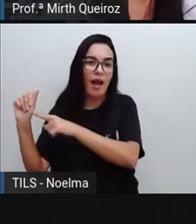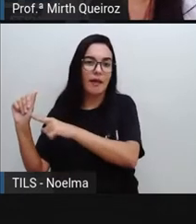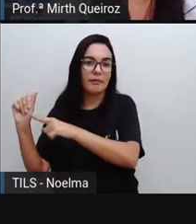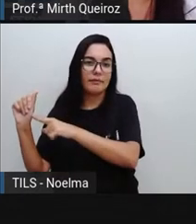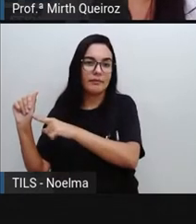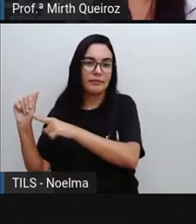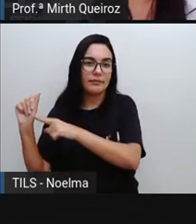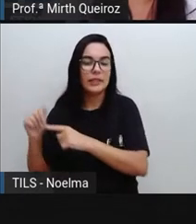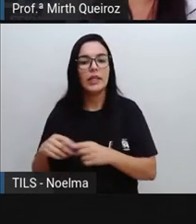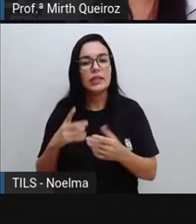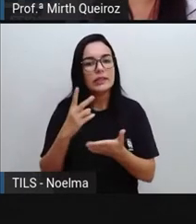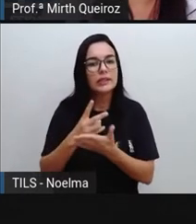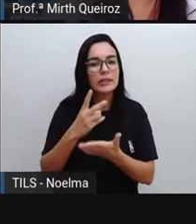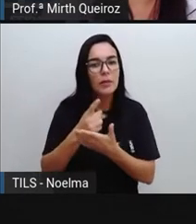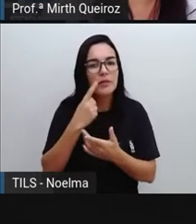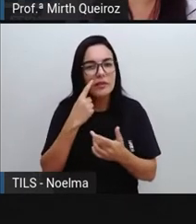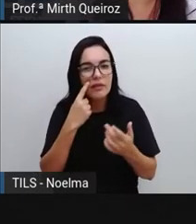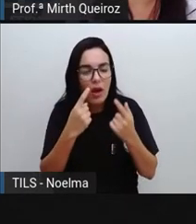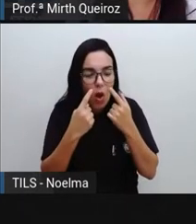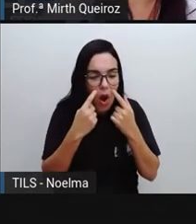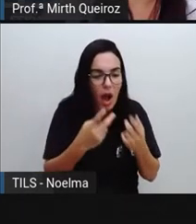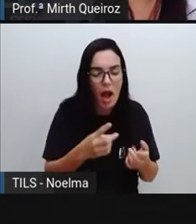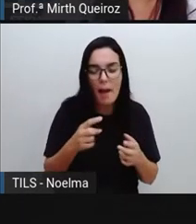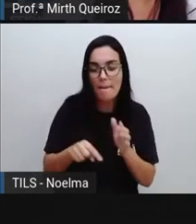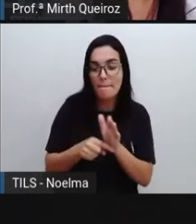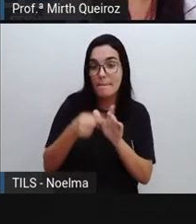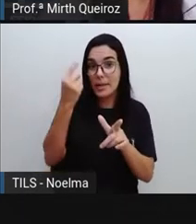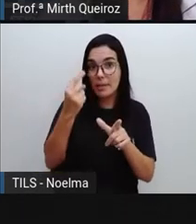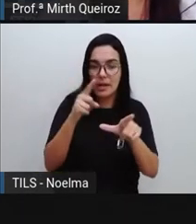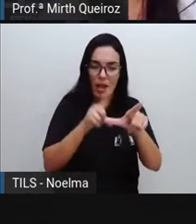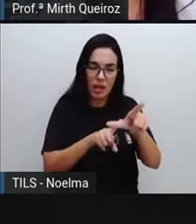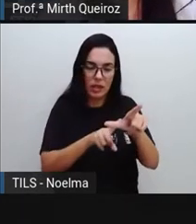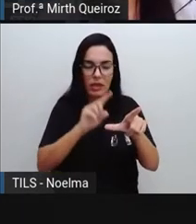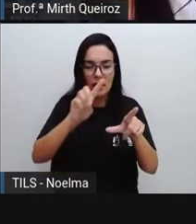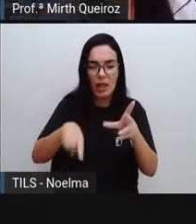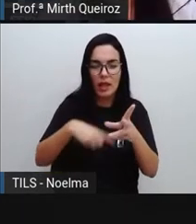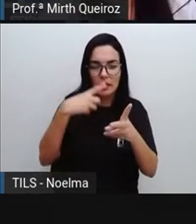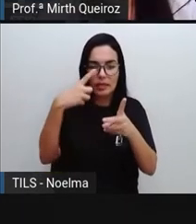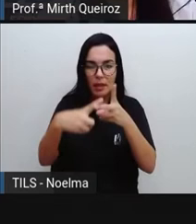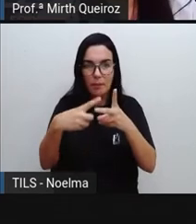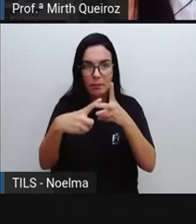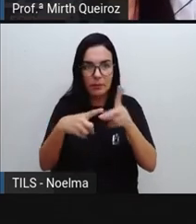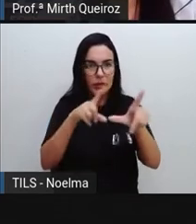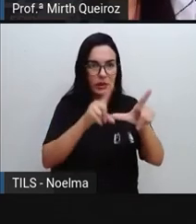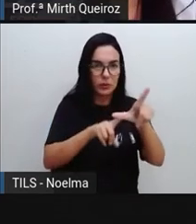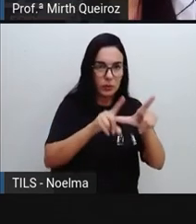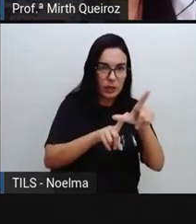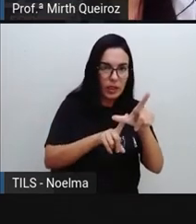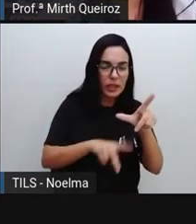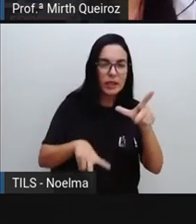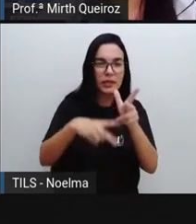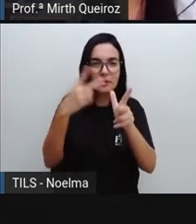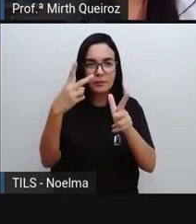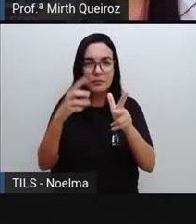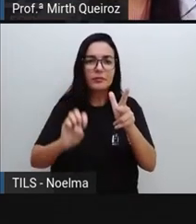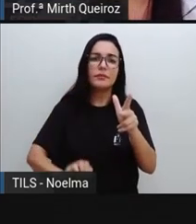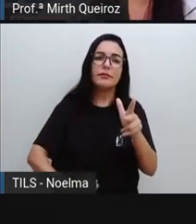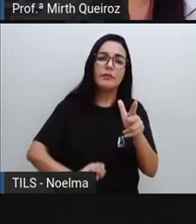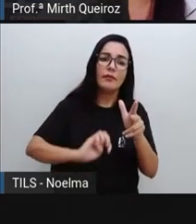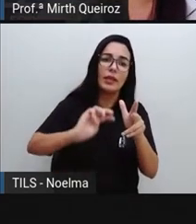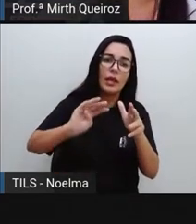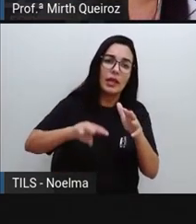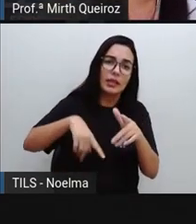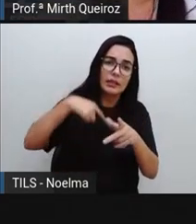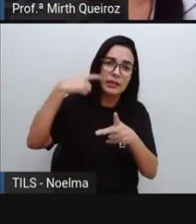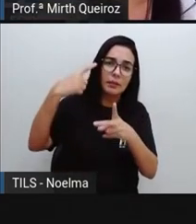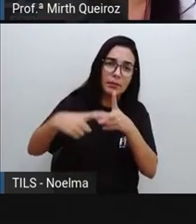E aí sempre você vai analisando a primeira letra, depois vocês vão ver a segunda letra, né? Dentre as letras T, depois